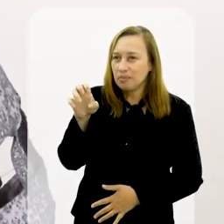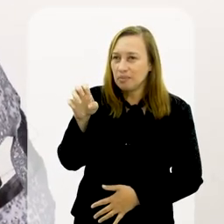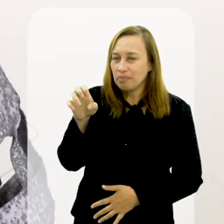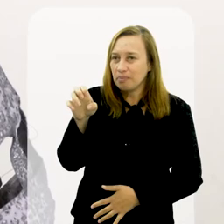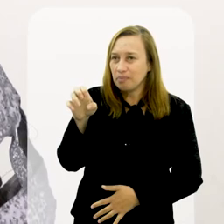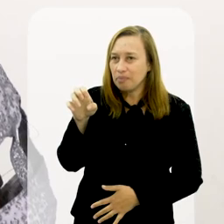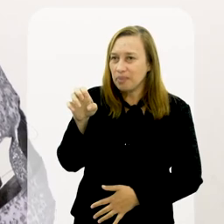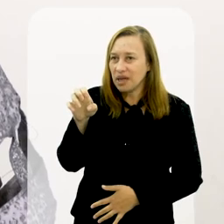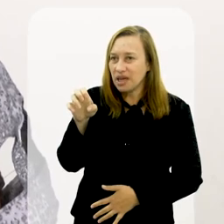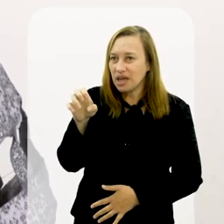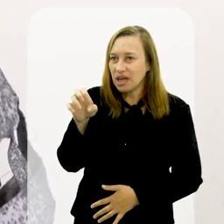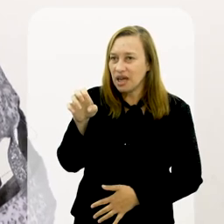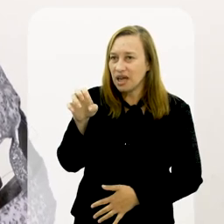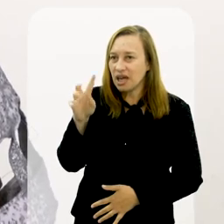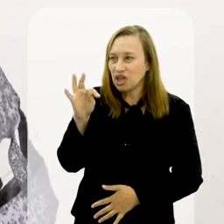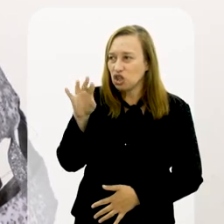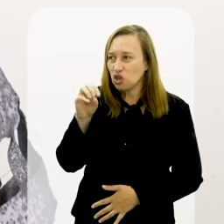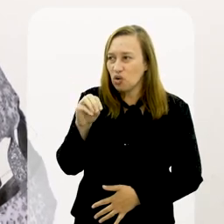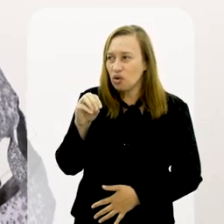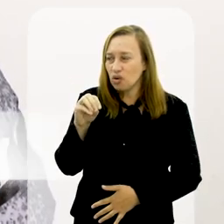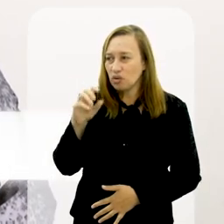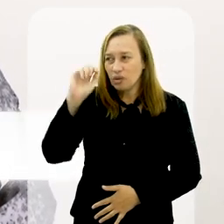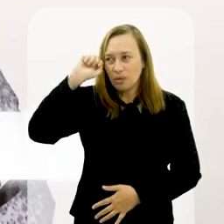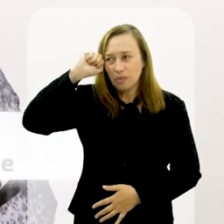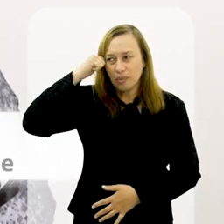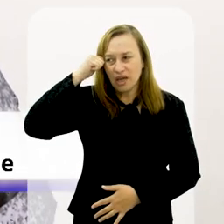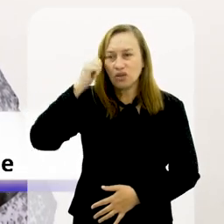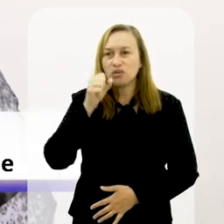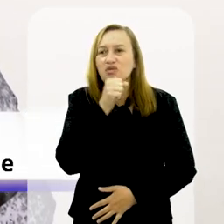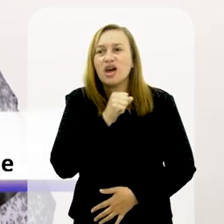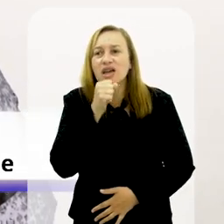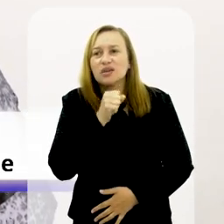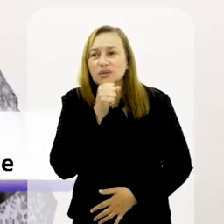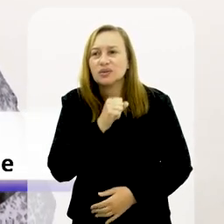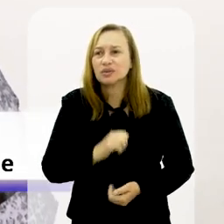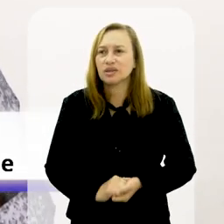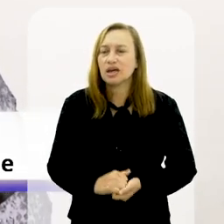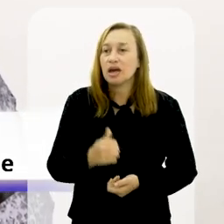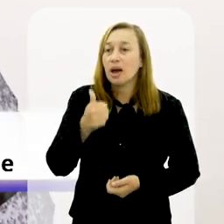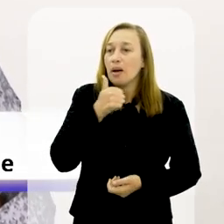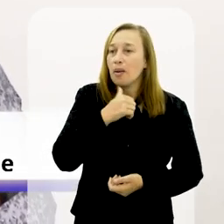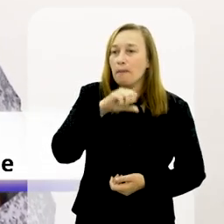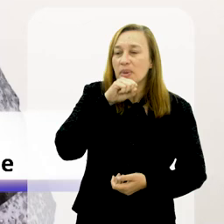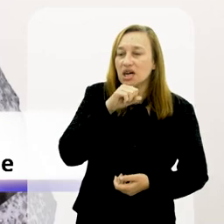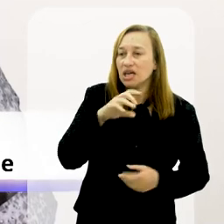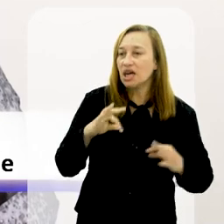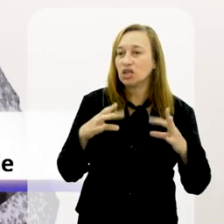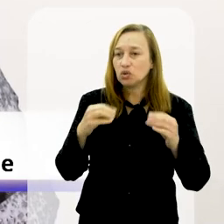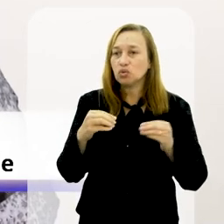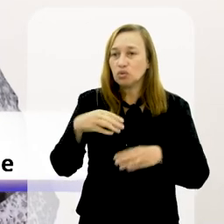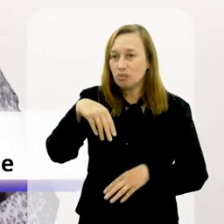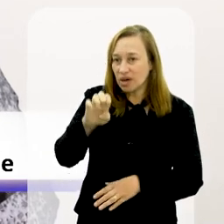pessoa, um espírito sábio, são falanges sábios. Eles falam uma coisa que mãe é mãe.